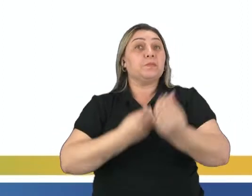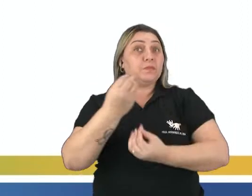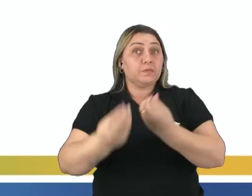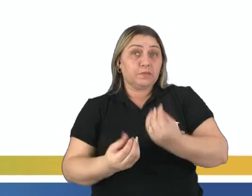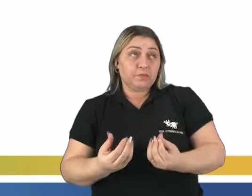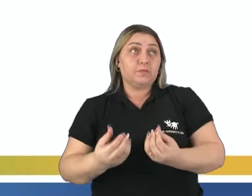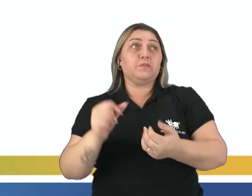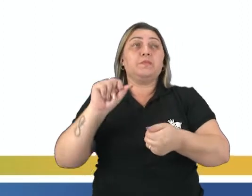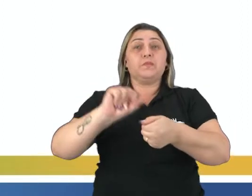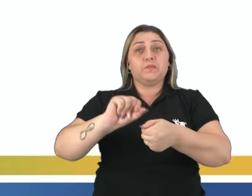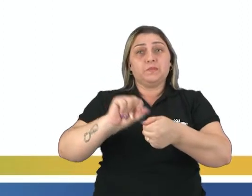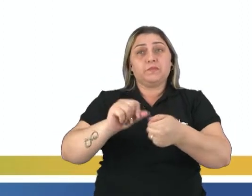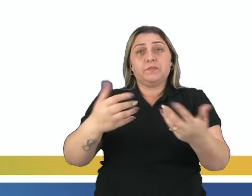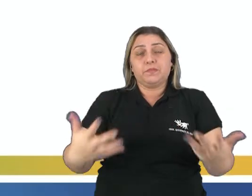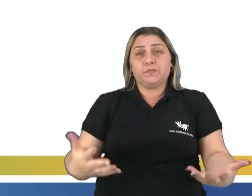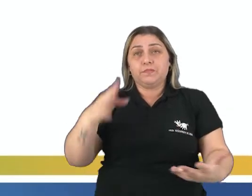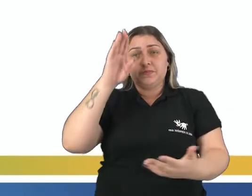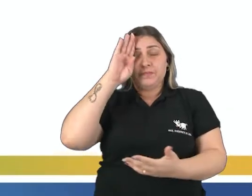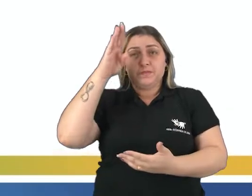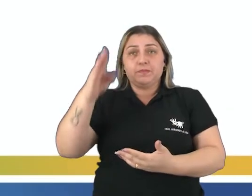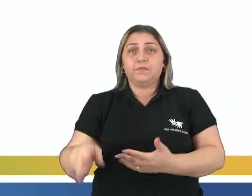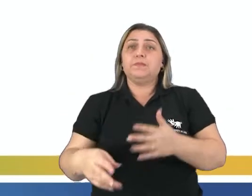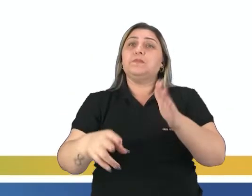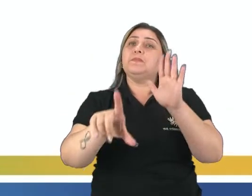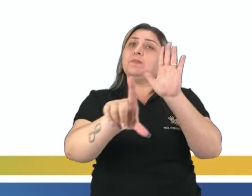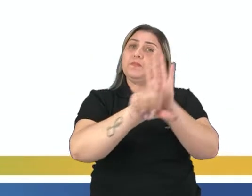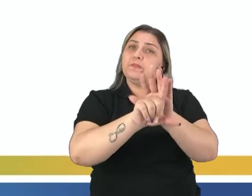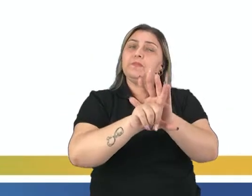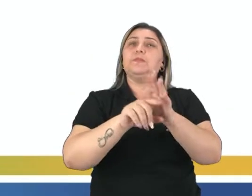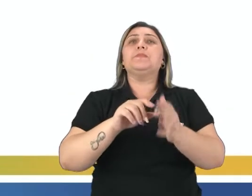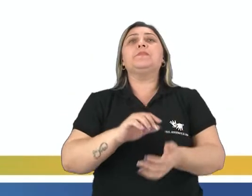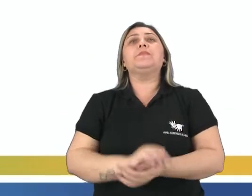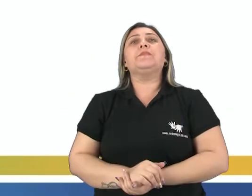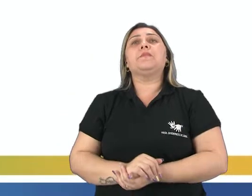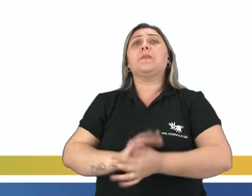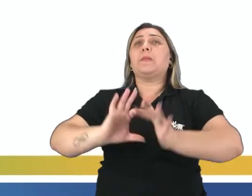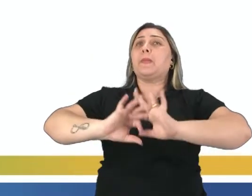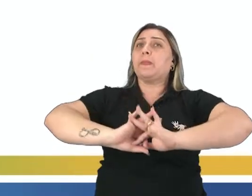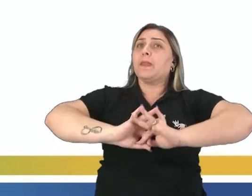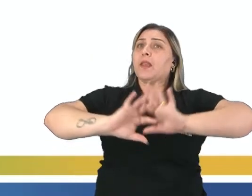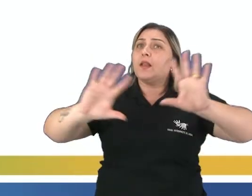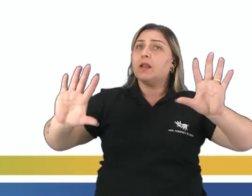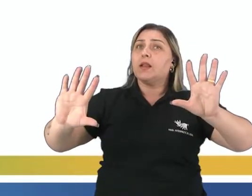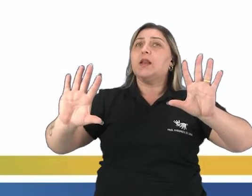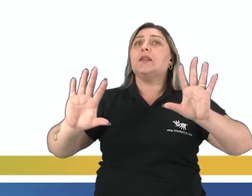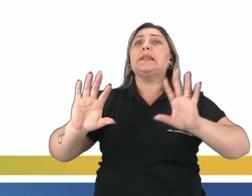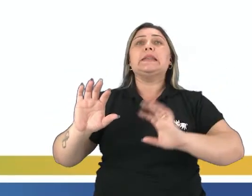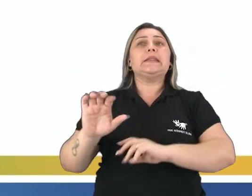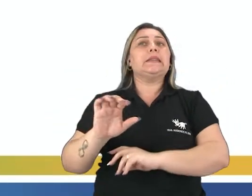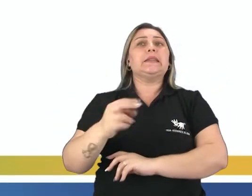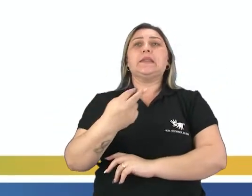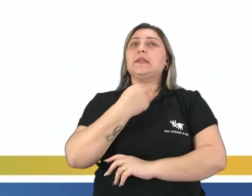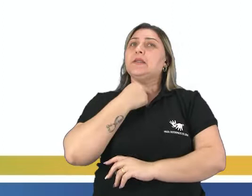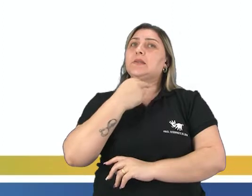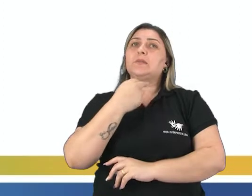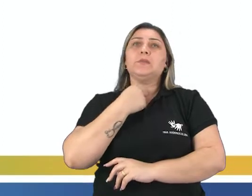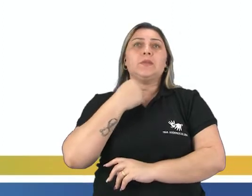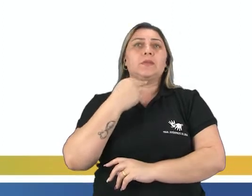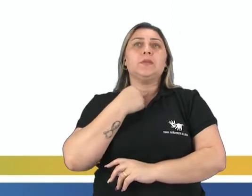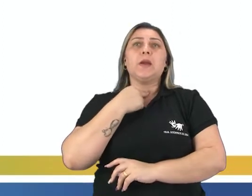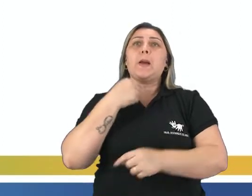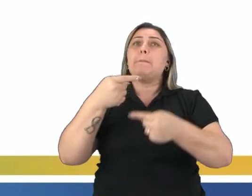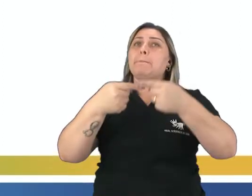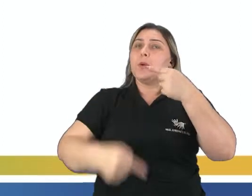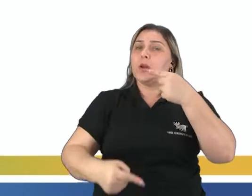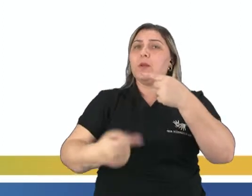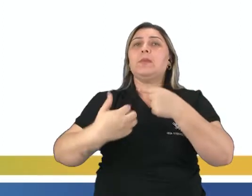estava sendo desenvolvido, as principais normas que regiam o comércio. E a liberdade de expressão não poderia ser